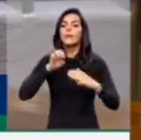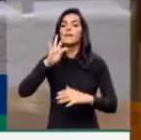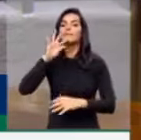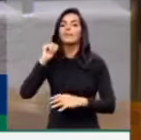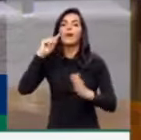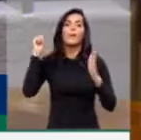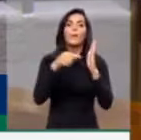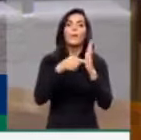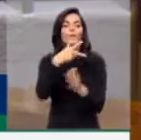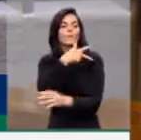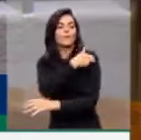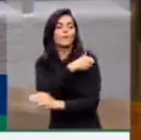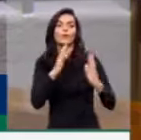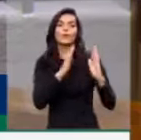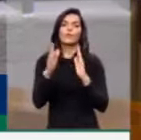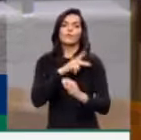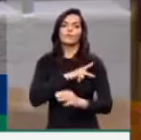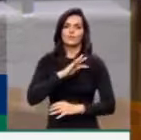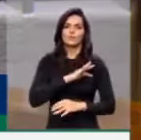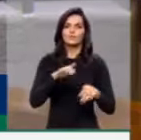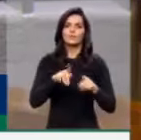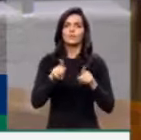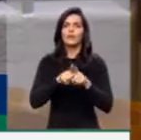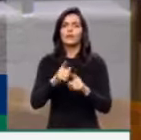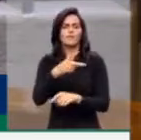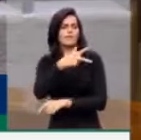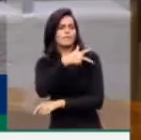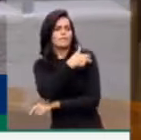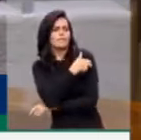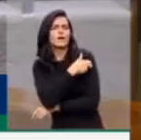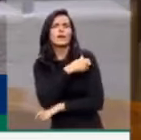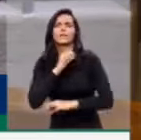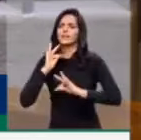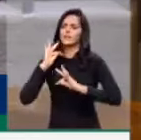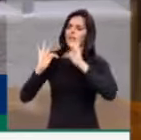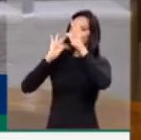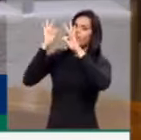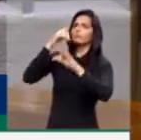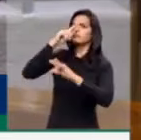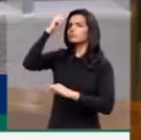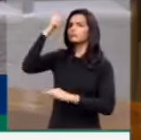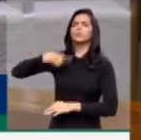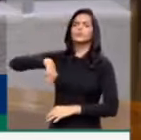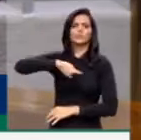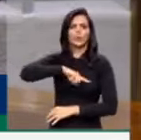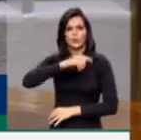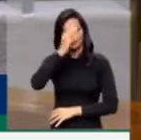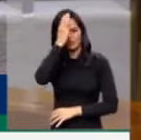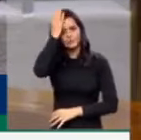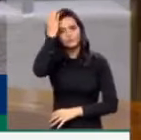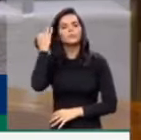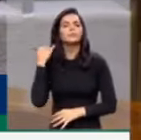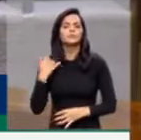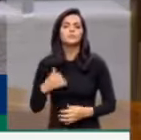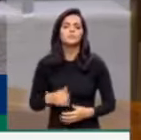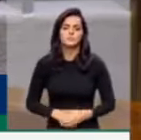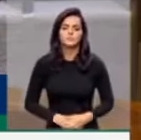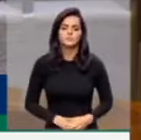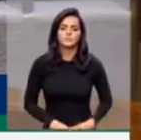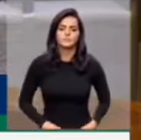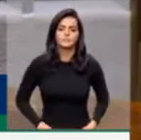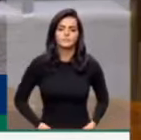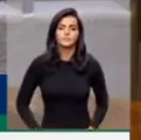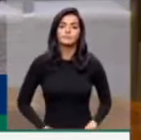inclusive desenvolvemos vacinas com tecnologia nossa, que foi implantada nos diversos institutos que nós temos.